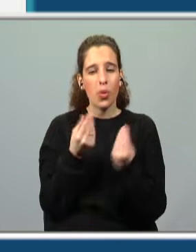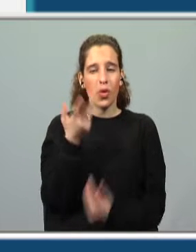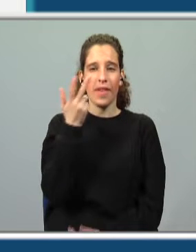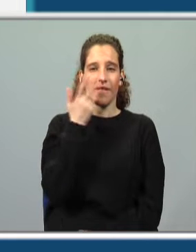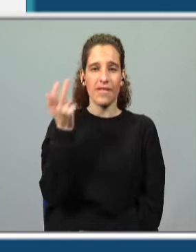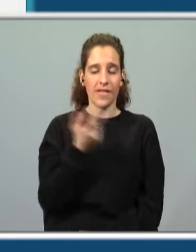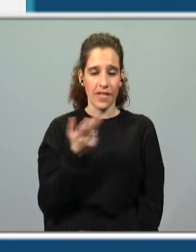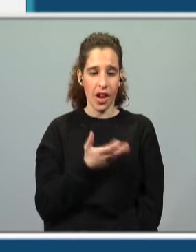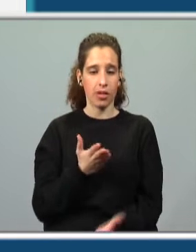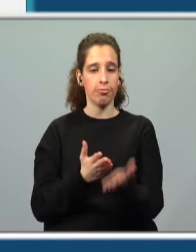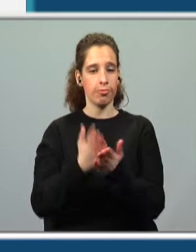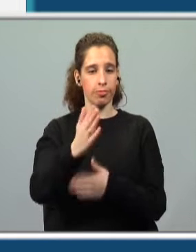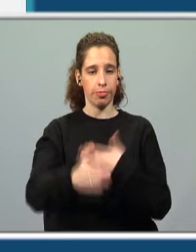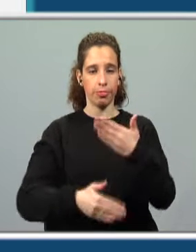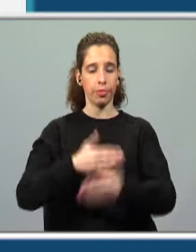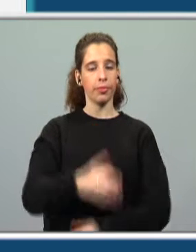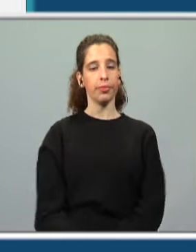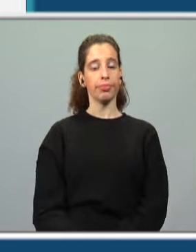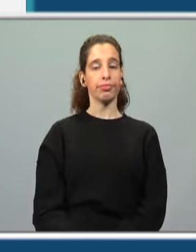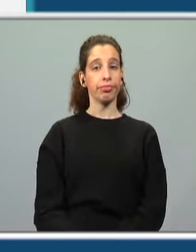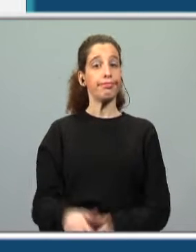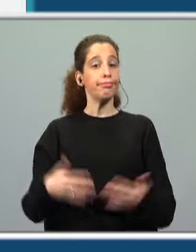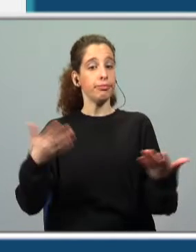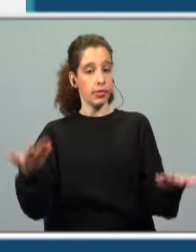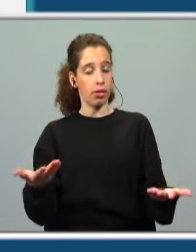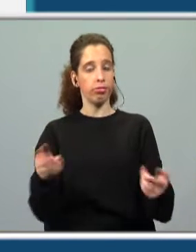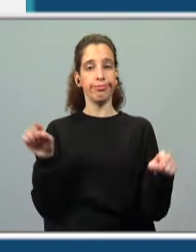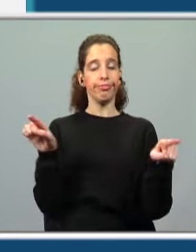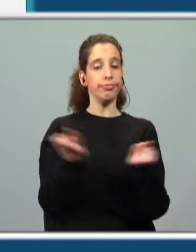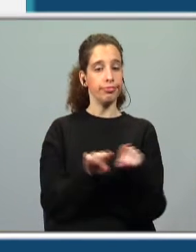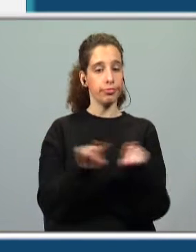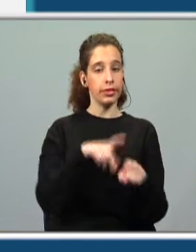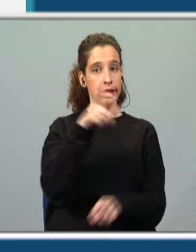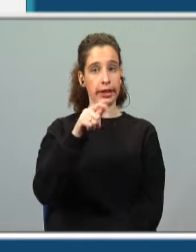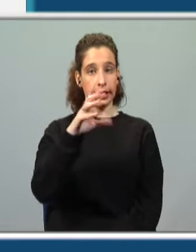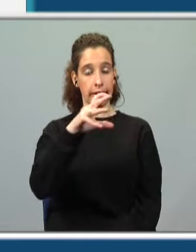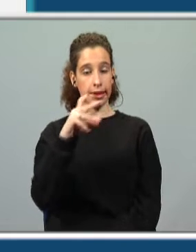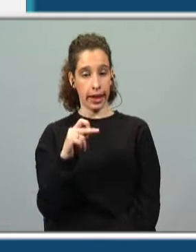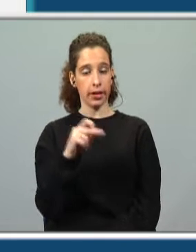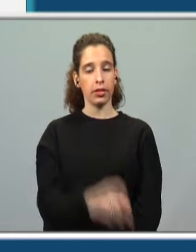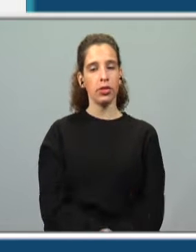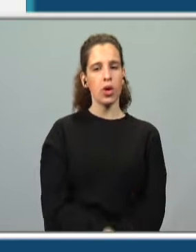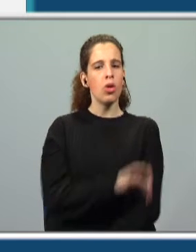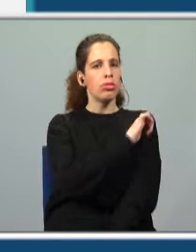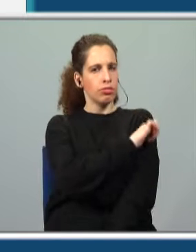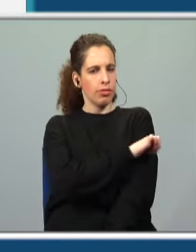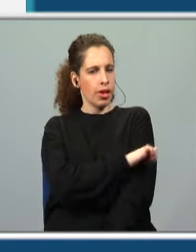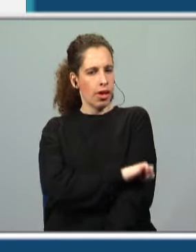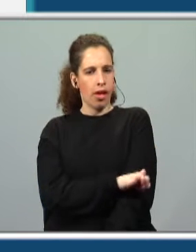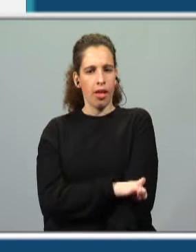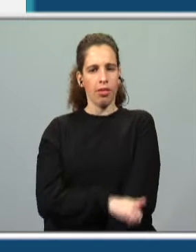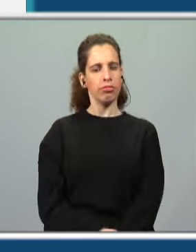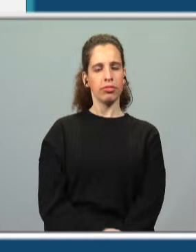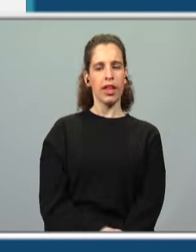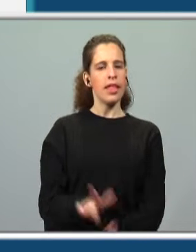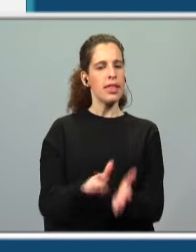E vamos continuar. Então, o irmão Zeca Zonzo, um rapaz que